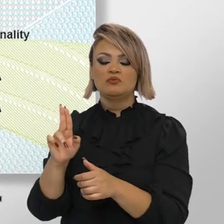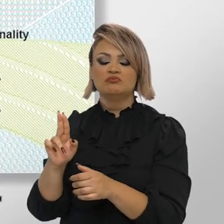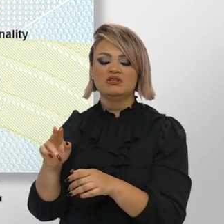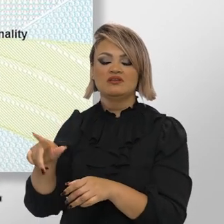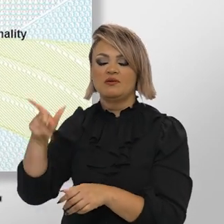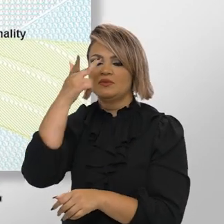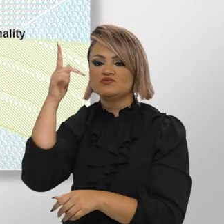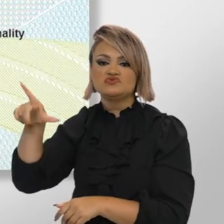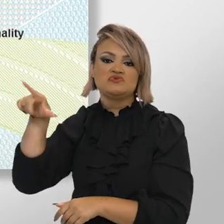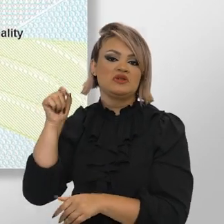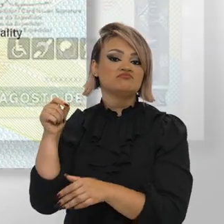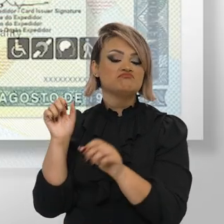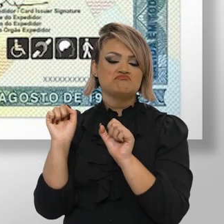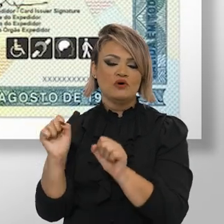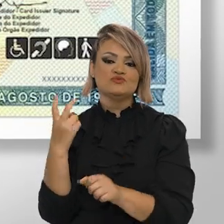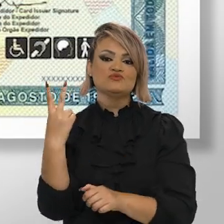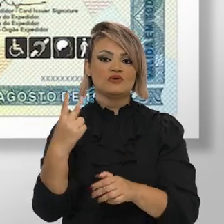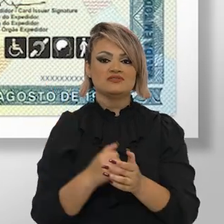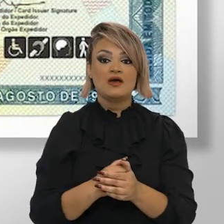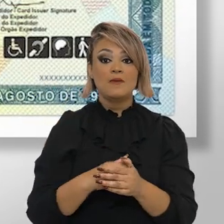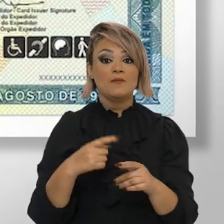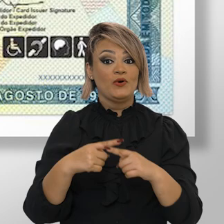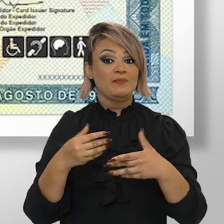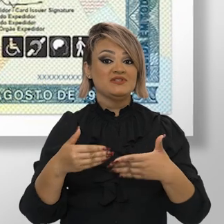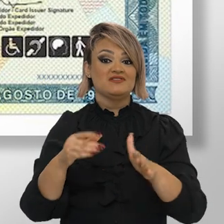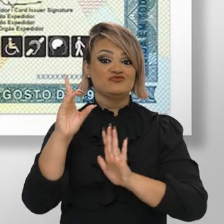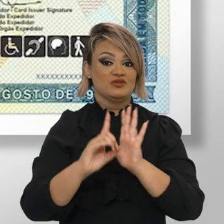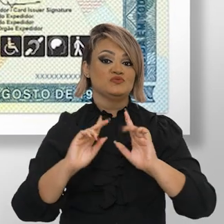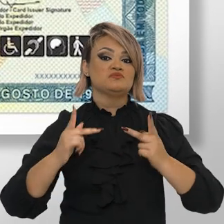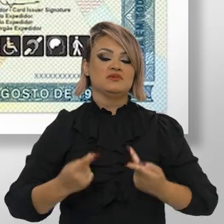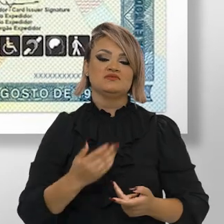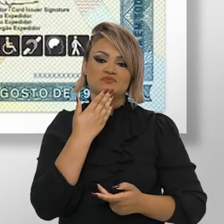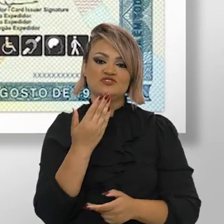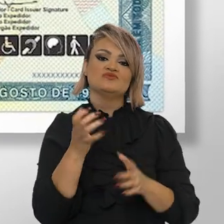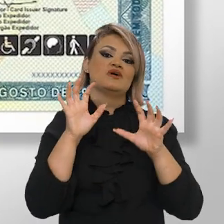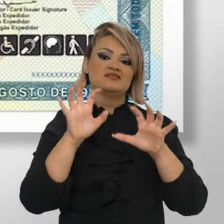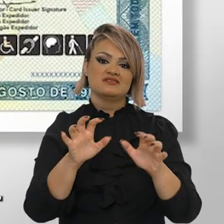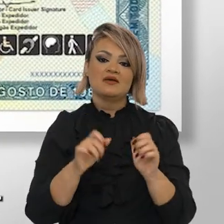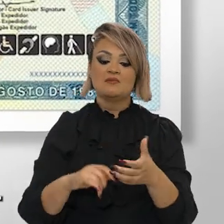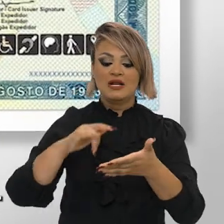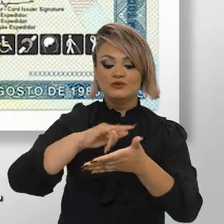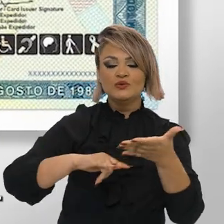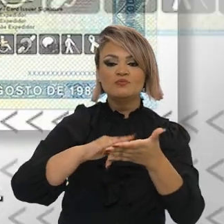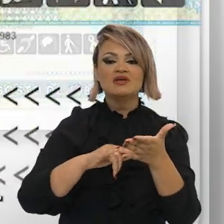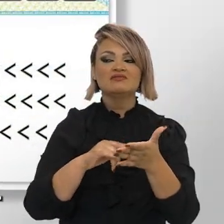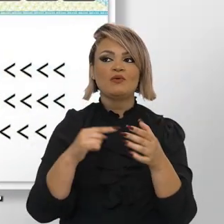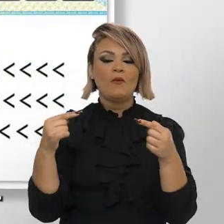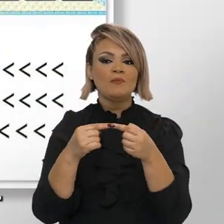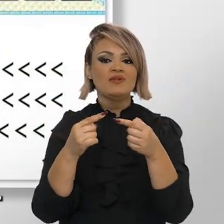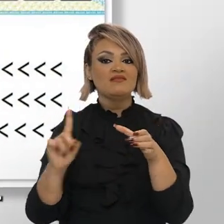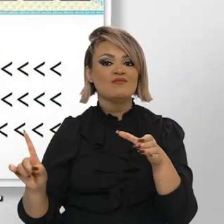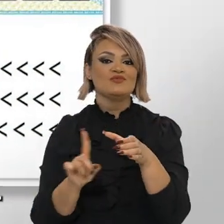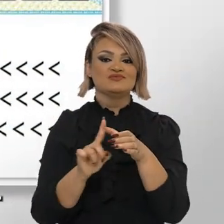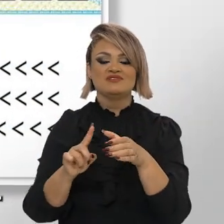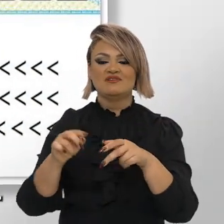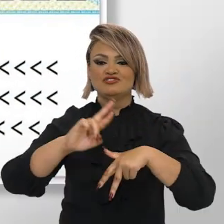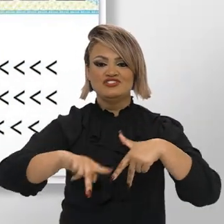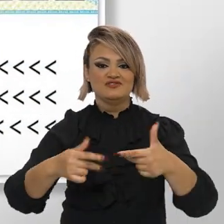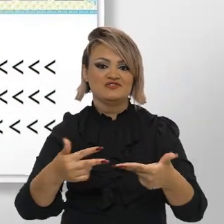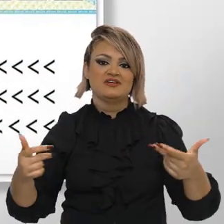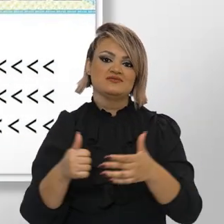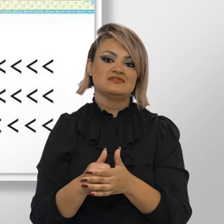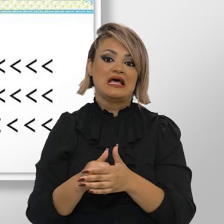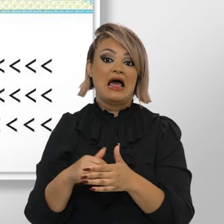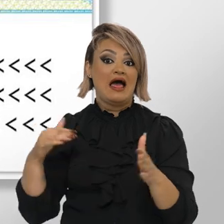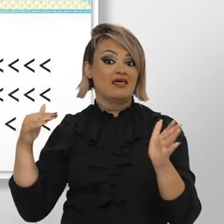nome e nome social. Essas mudanças atendem a um pedido do Ministério dos Direitos Humanos e buscam tornar o documento mais inclusivo.